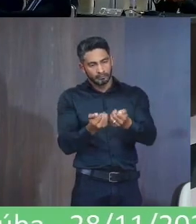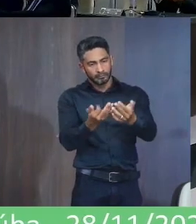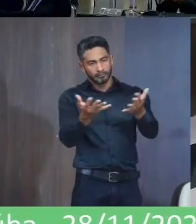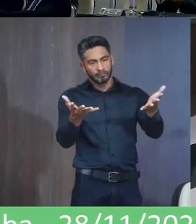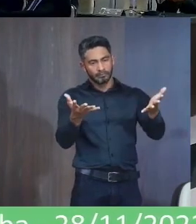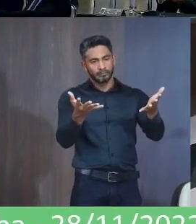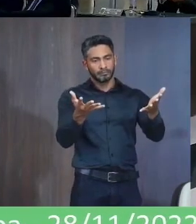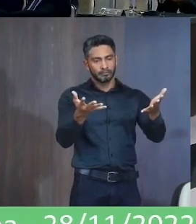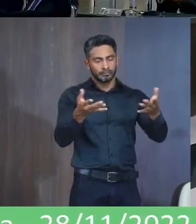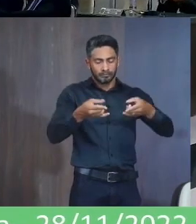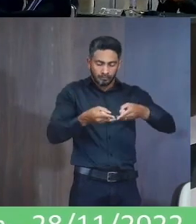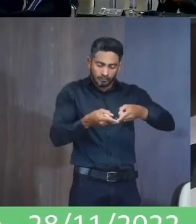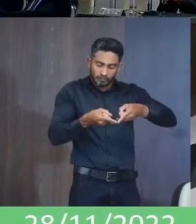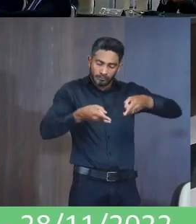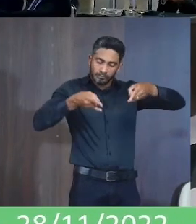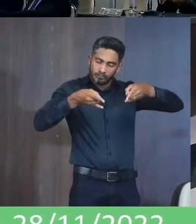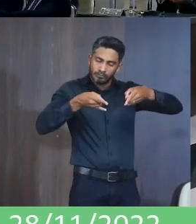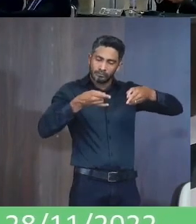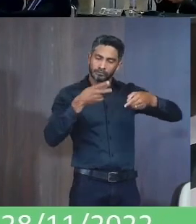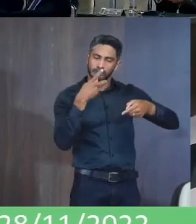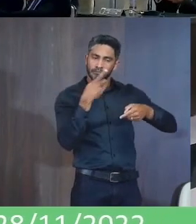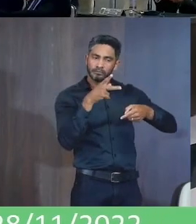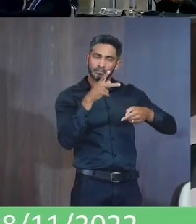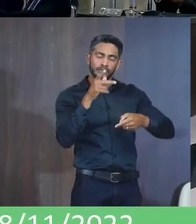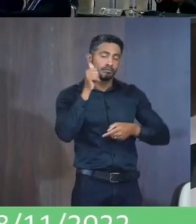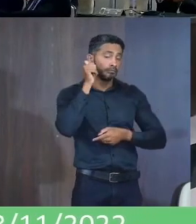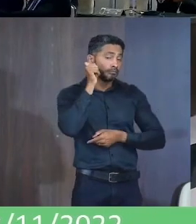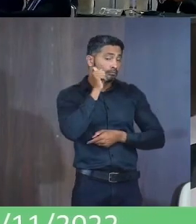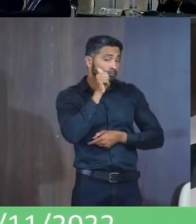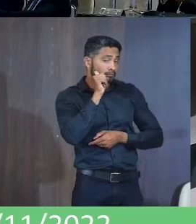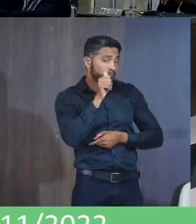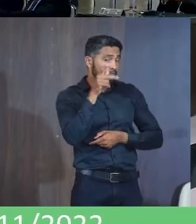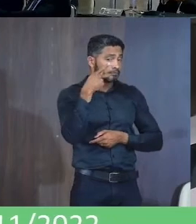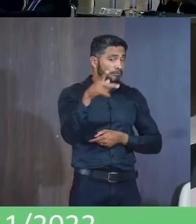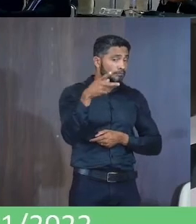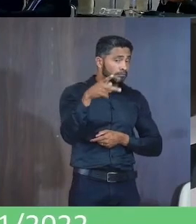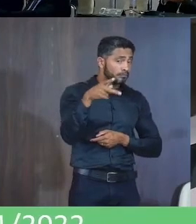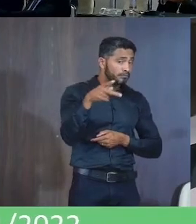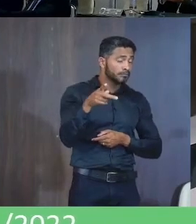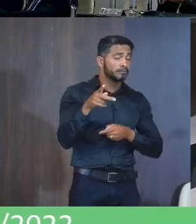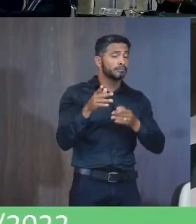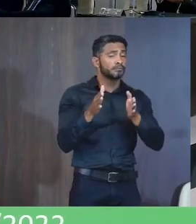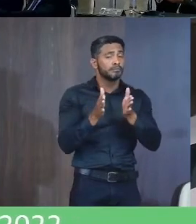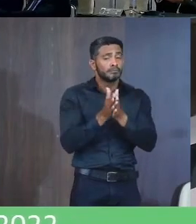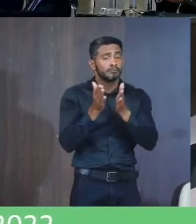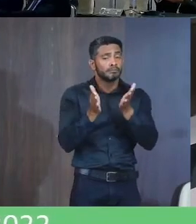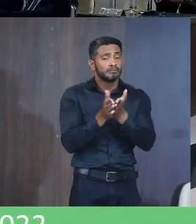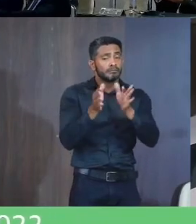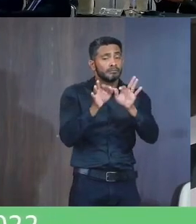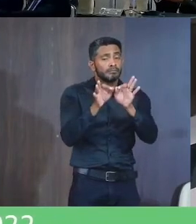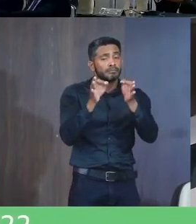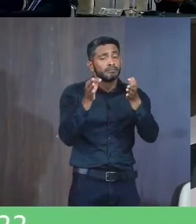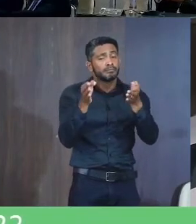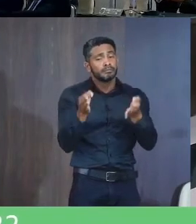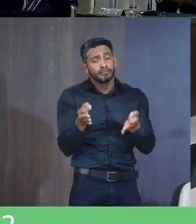Dos absorventes públicos Absorventes Para essas pessoas Que tem Essa